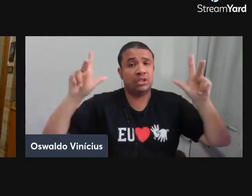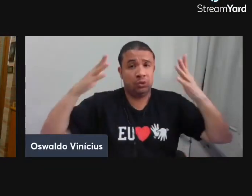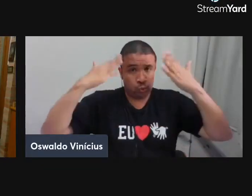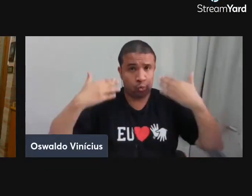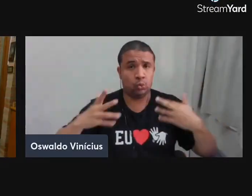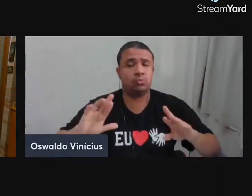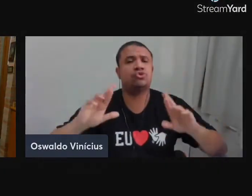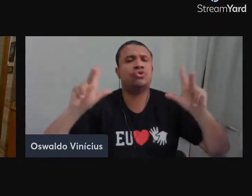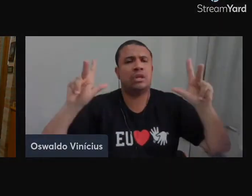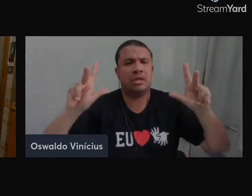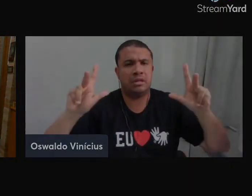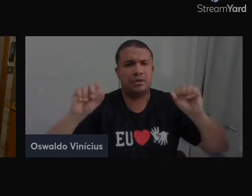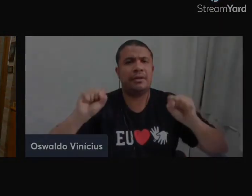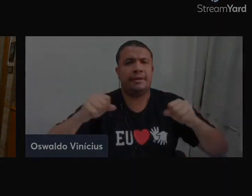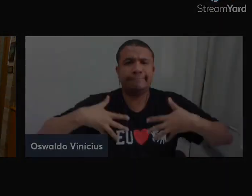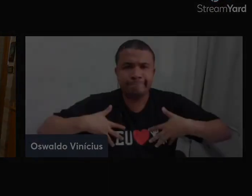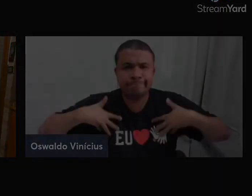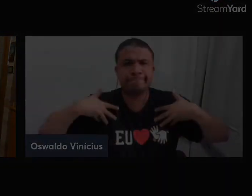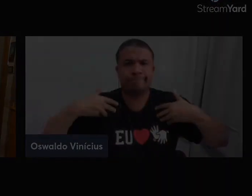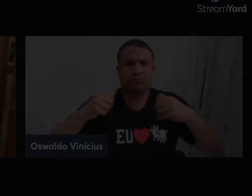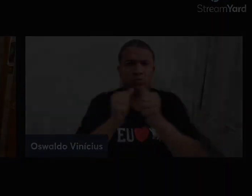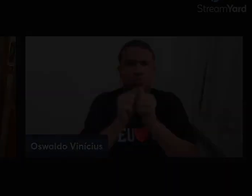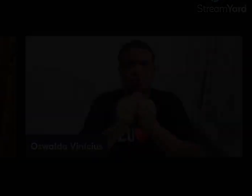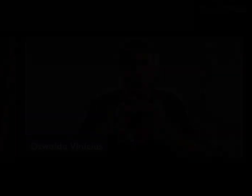diferentes, será um prazer continuarmos nesse papo. se